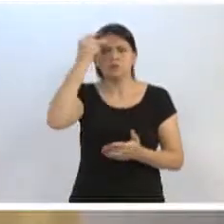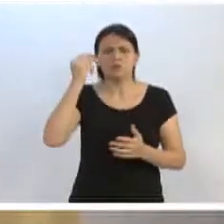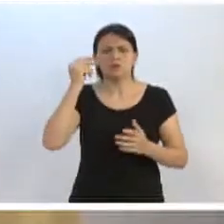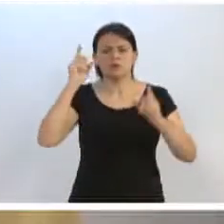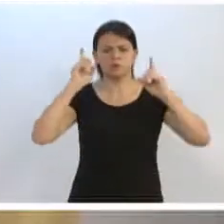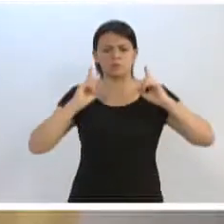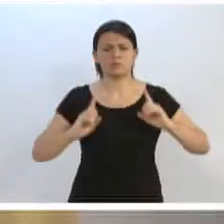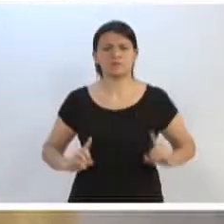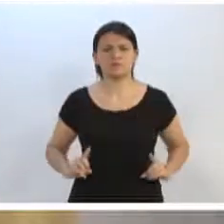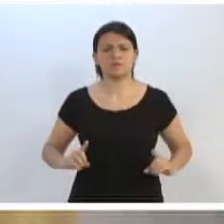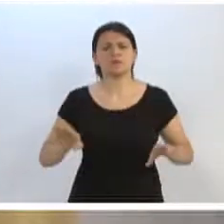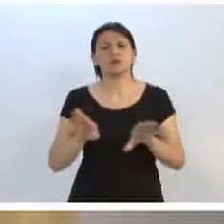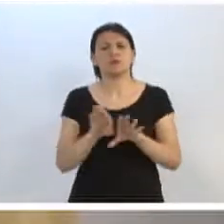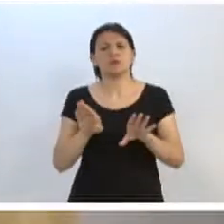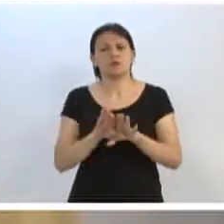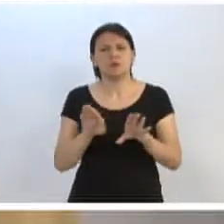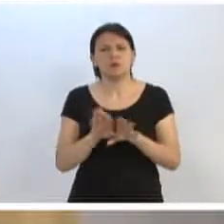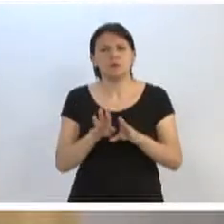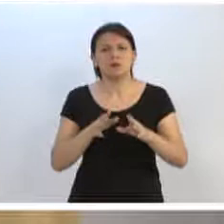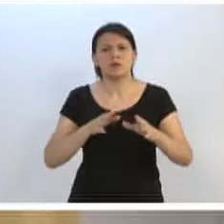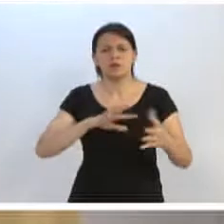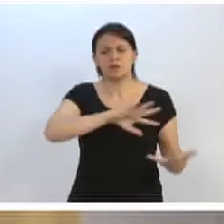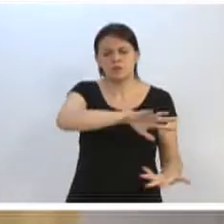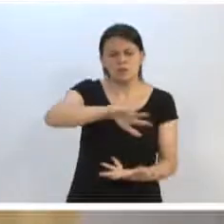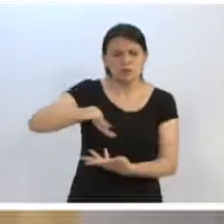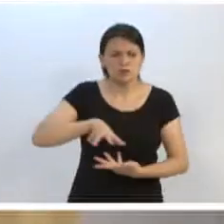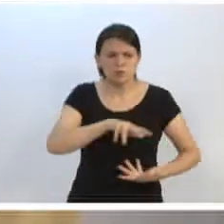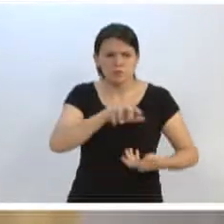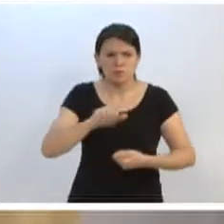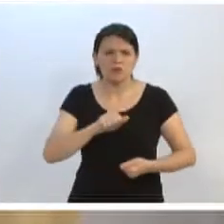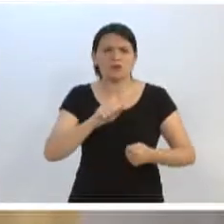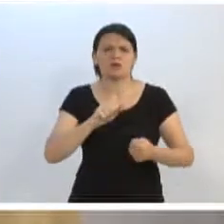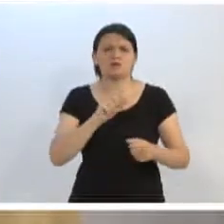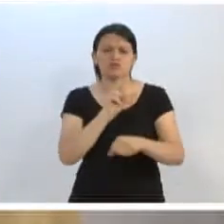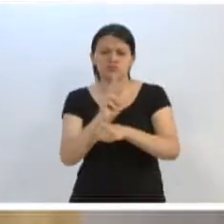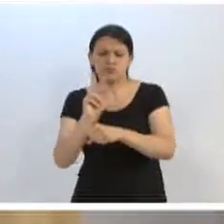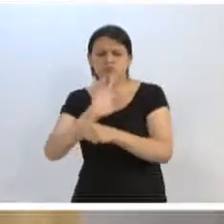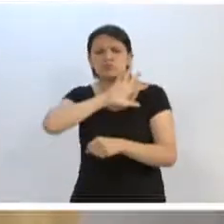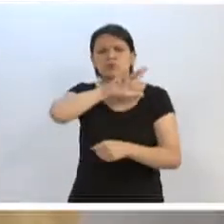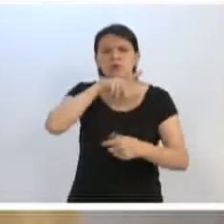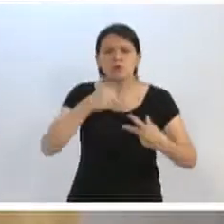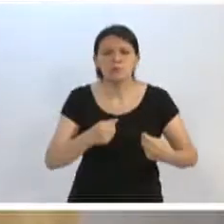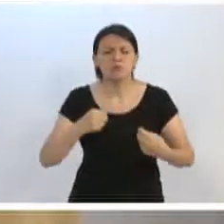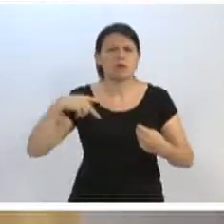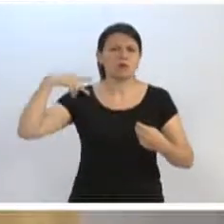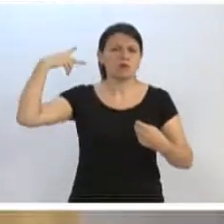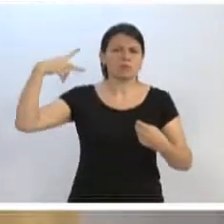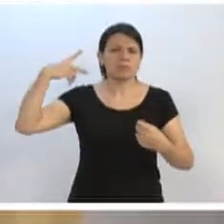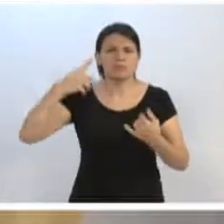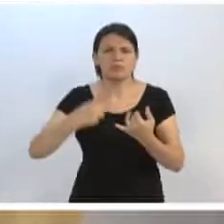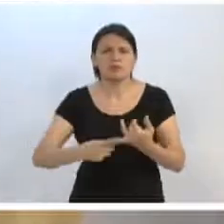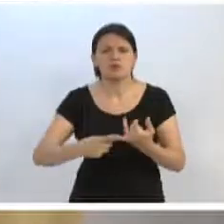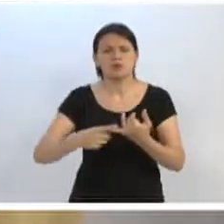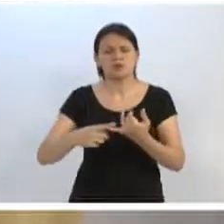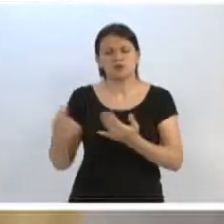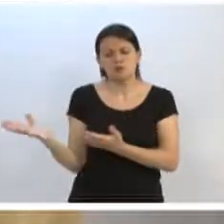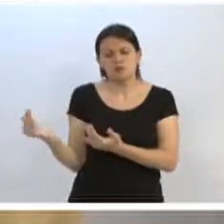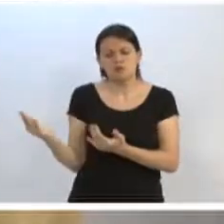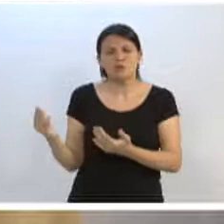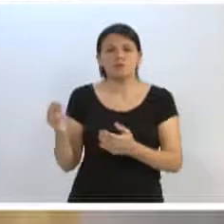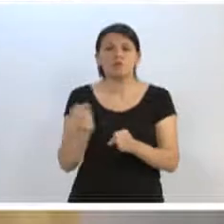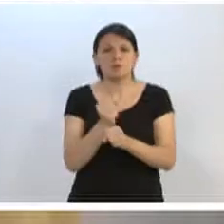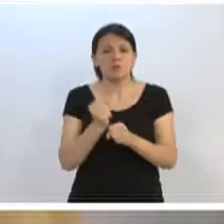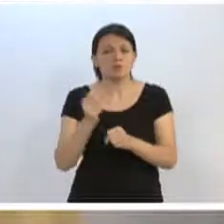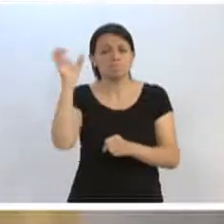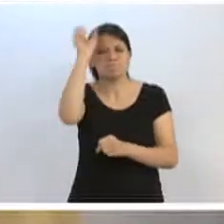às questões que envolvem sustentabilidade, proteção animal, desenvolvimento econômico, política de juventude. Foi um ano de muito aprendizado.